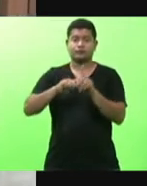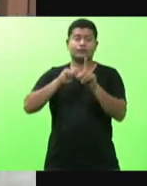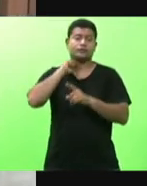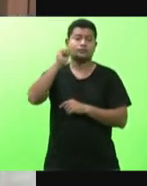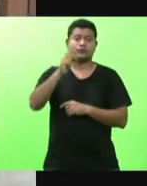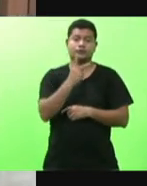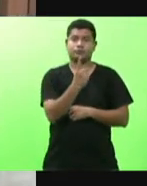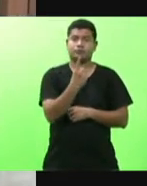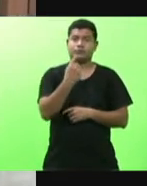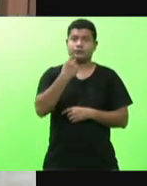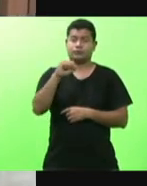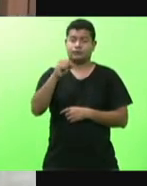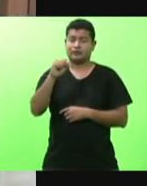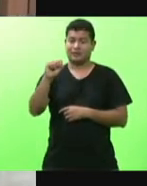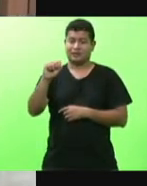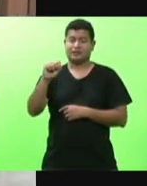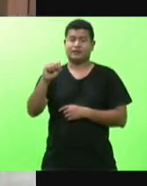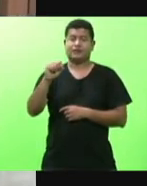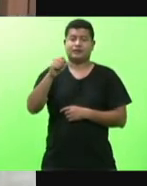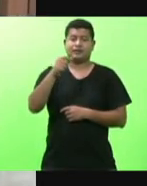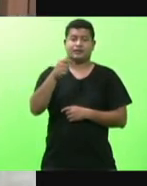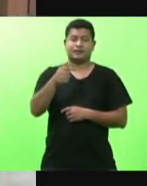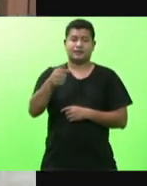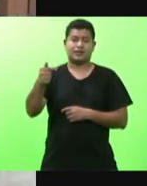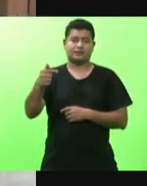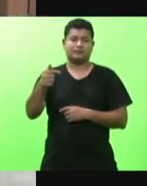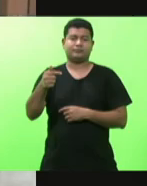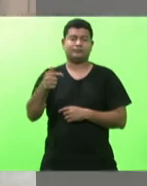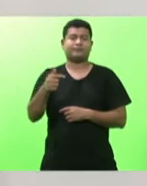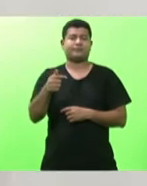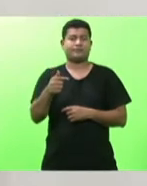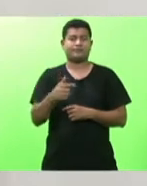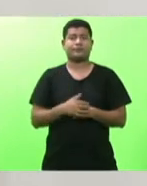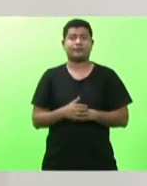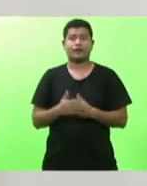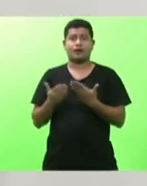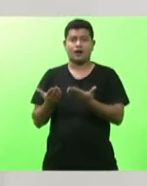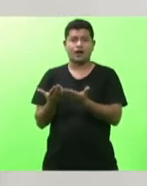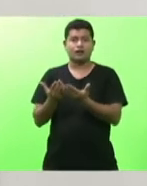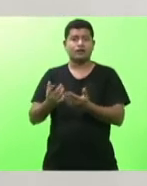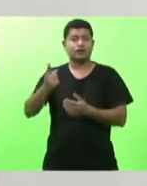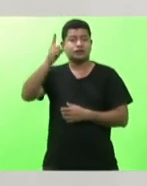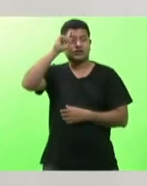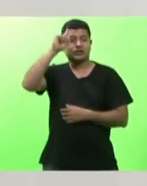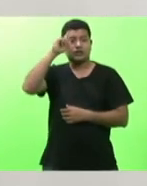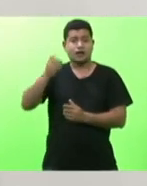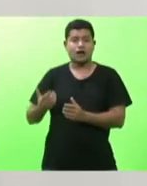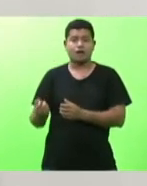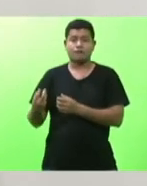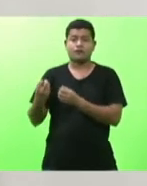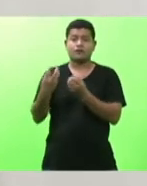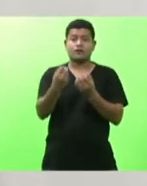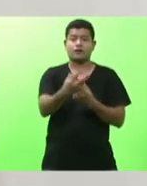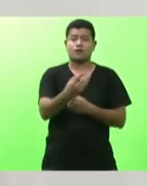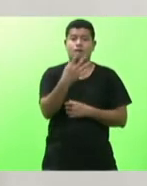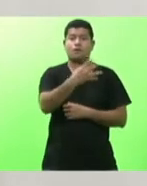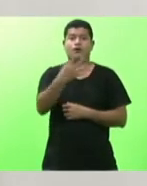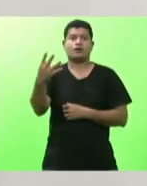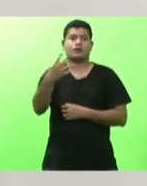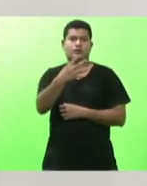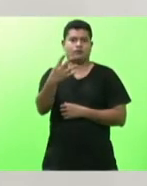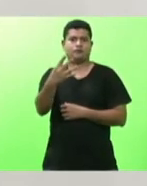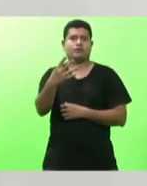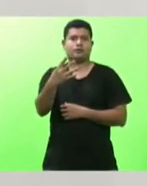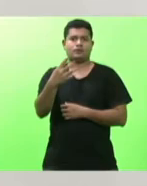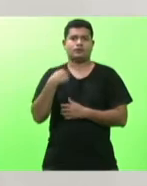de 44 dias de viagem navio barco canoa carro de boi mula e